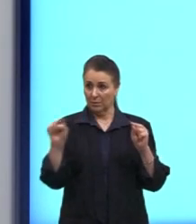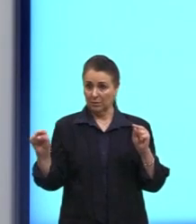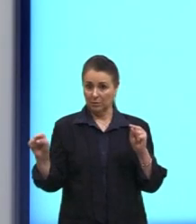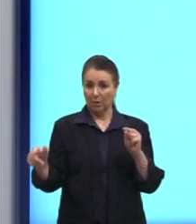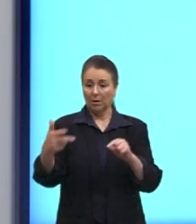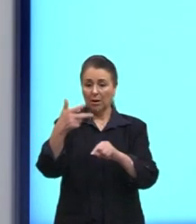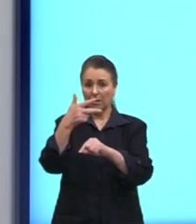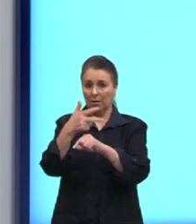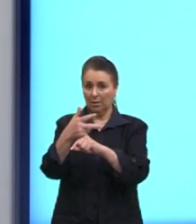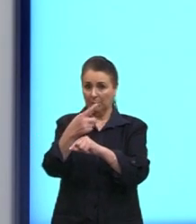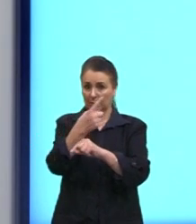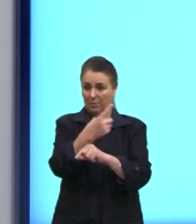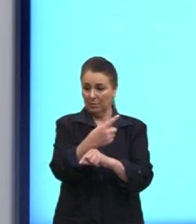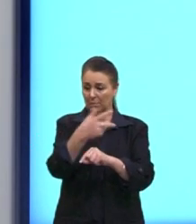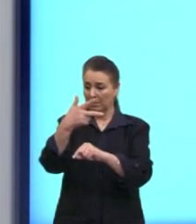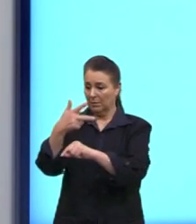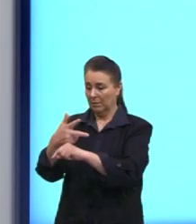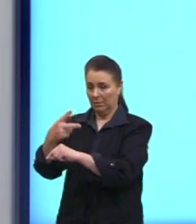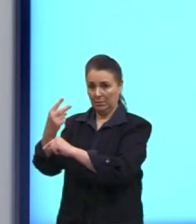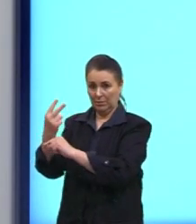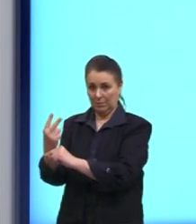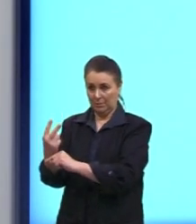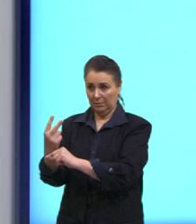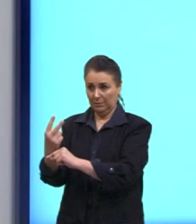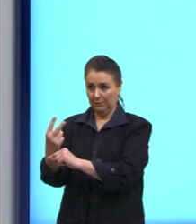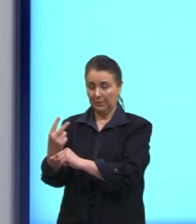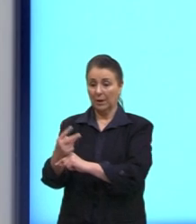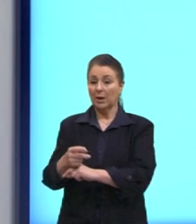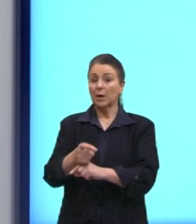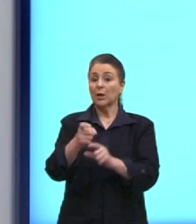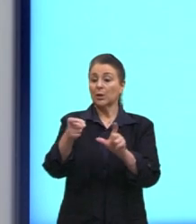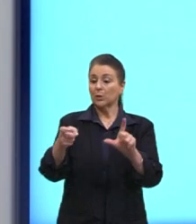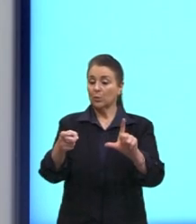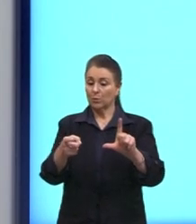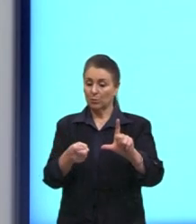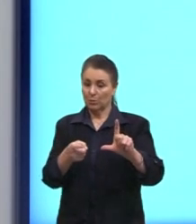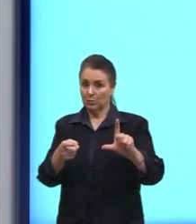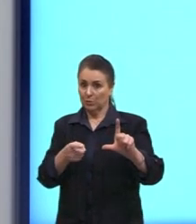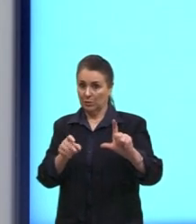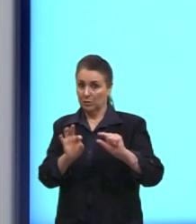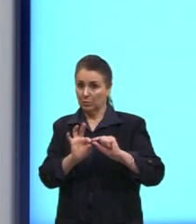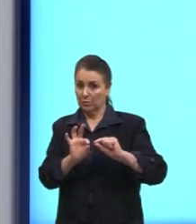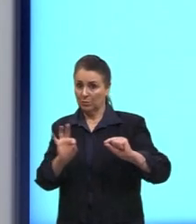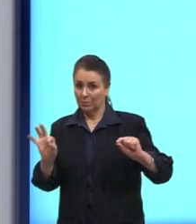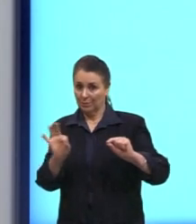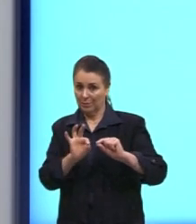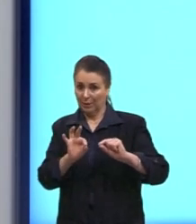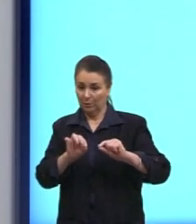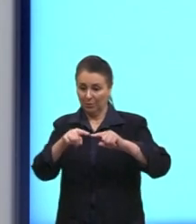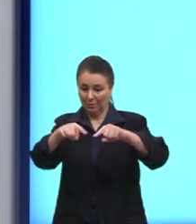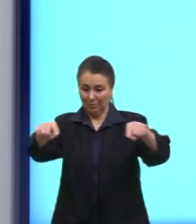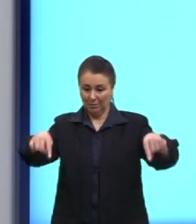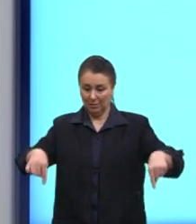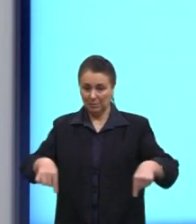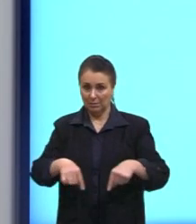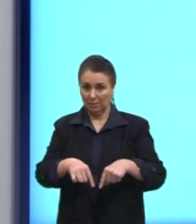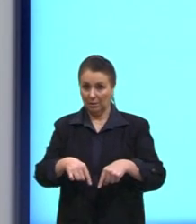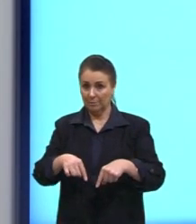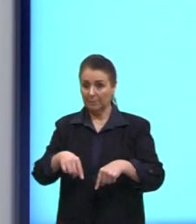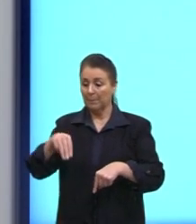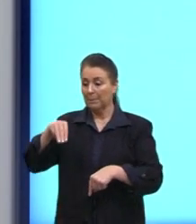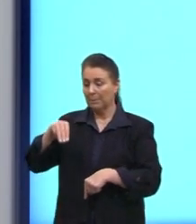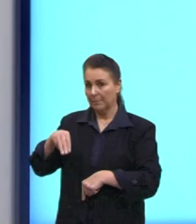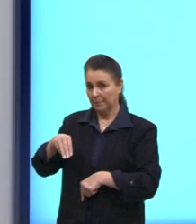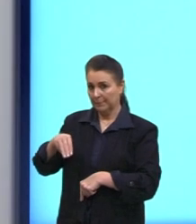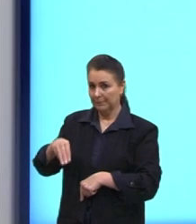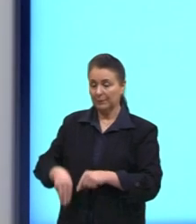e a câmera 2. Aqui no eixo X, nós vamos ter o comprimento da sala em metros, no